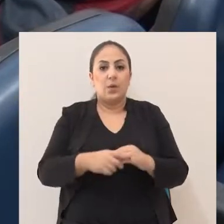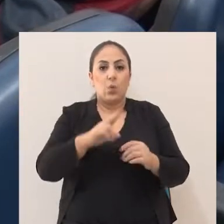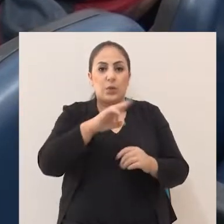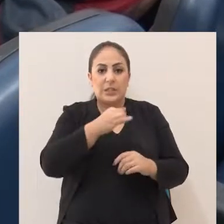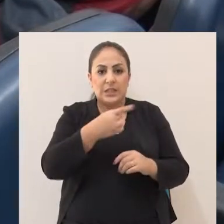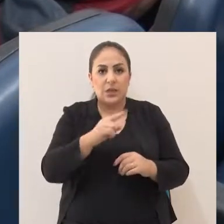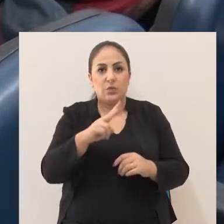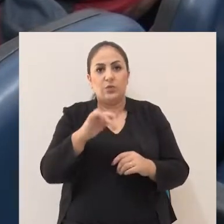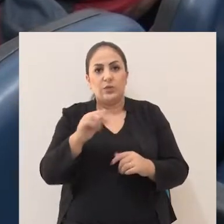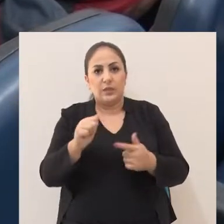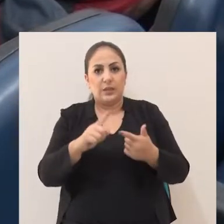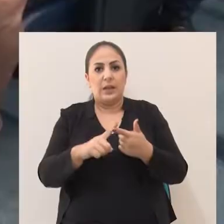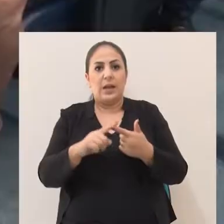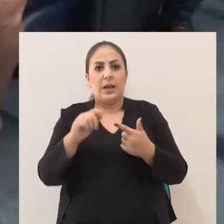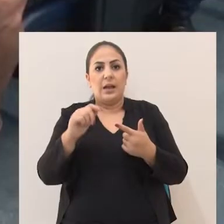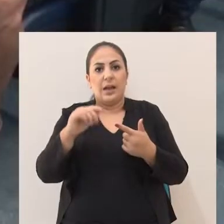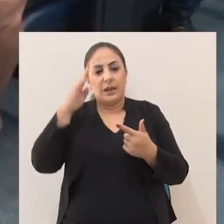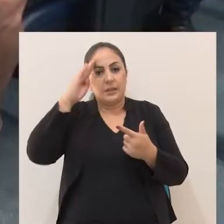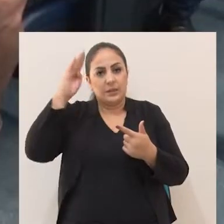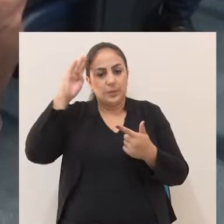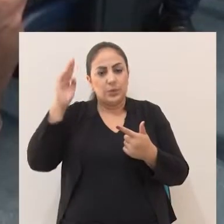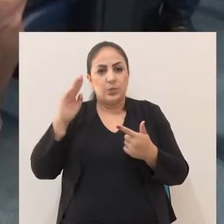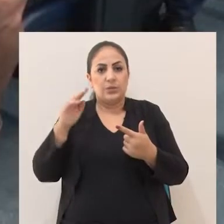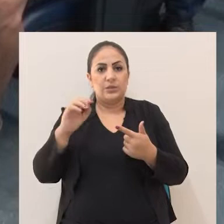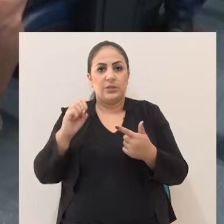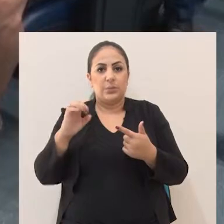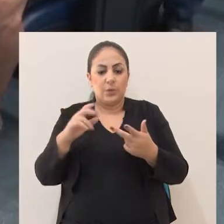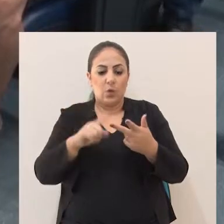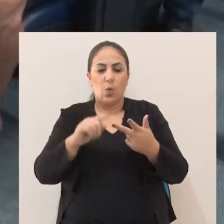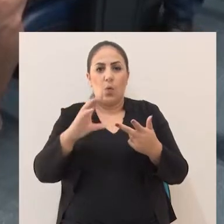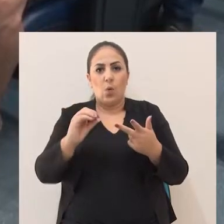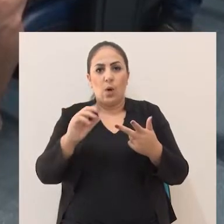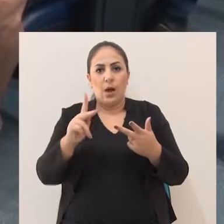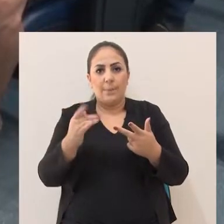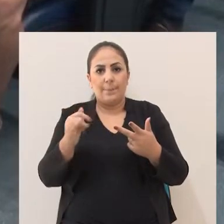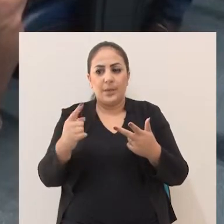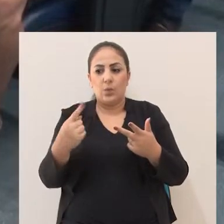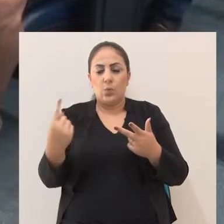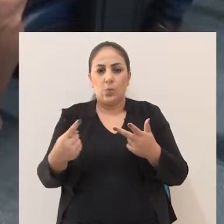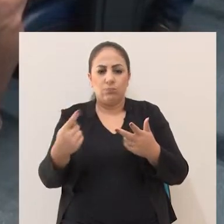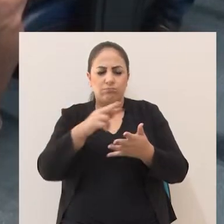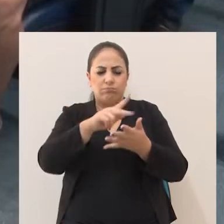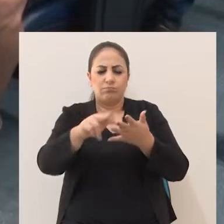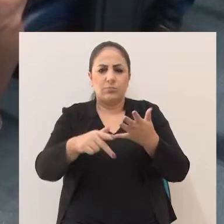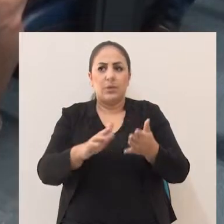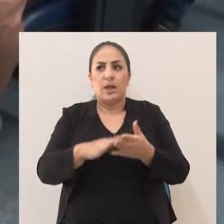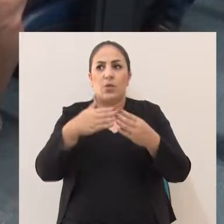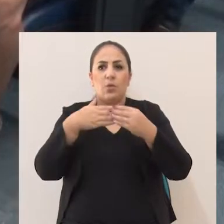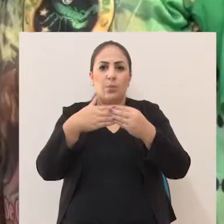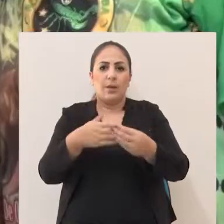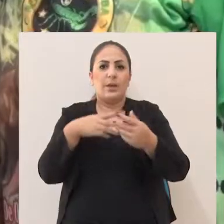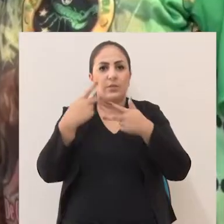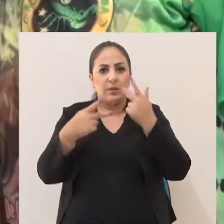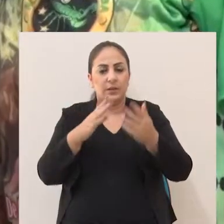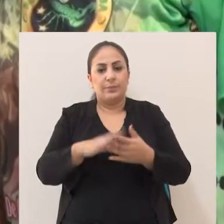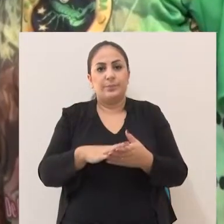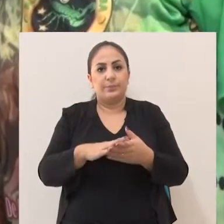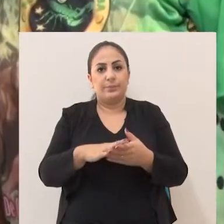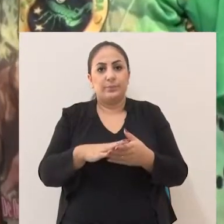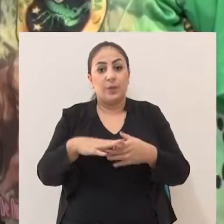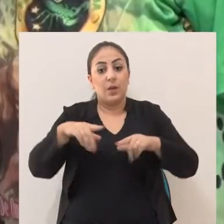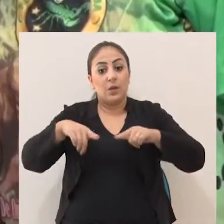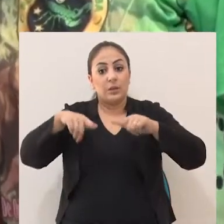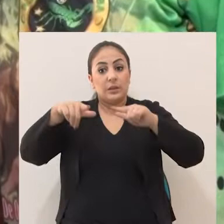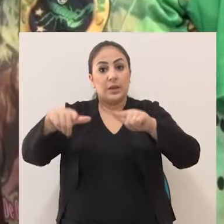acadêmicos do Xalaça, Pandeiro de Prata e a Academia de Samba Coab 1 acompanharam o pronunciamento. Um